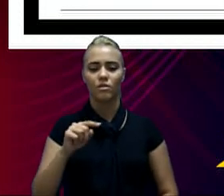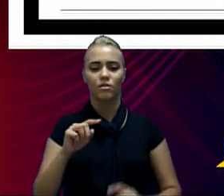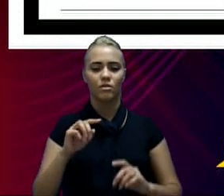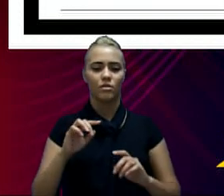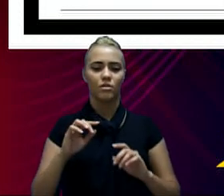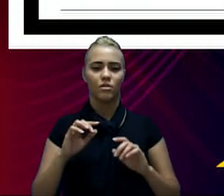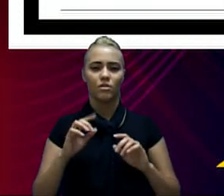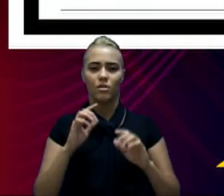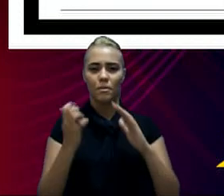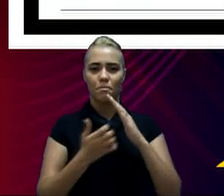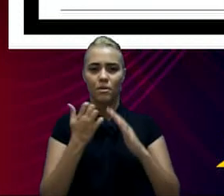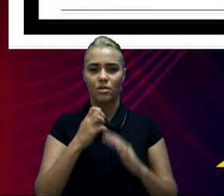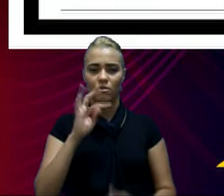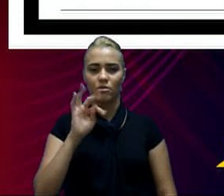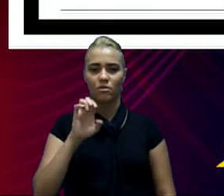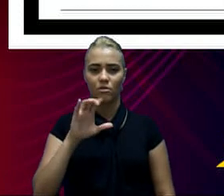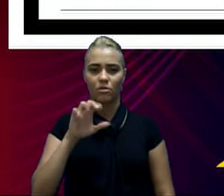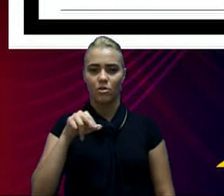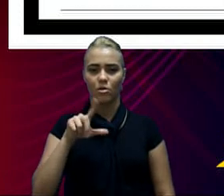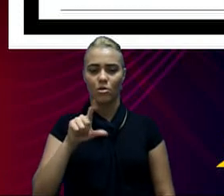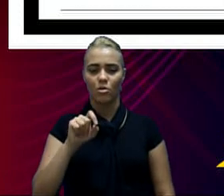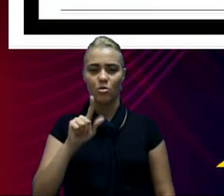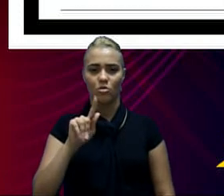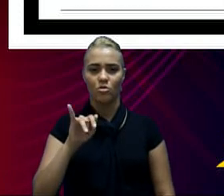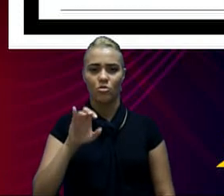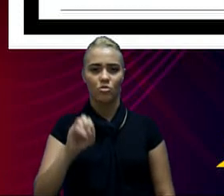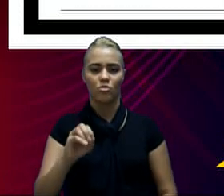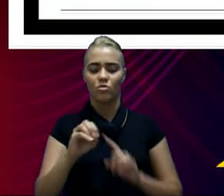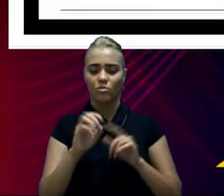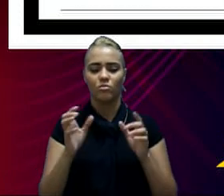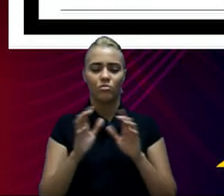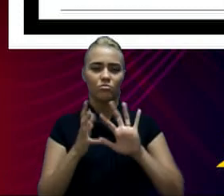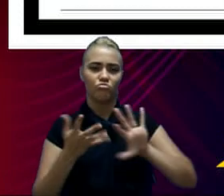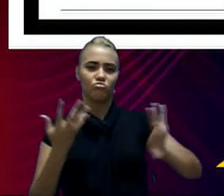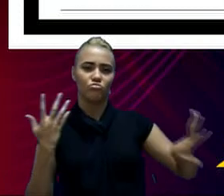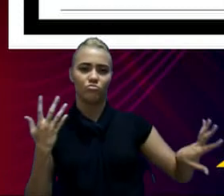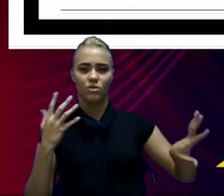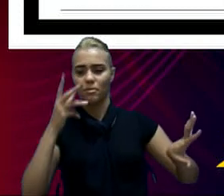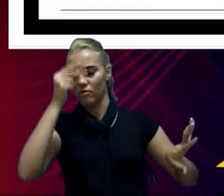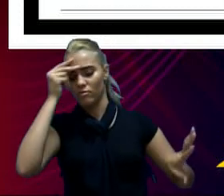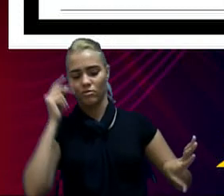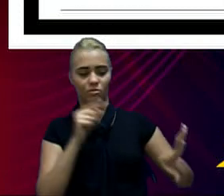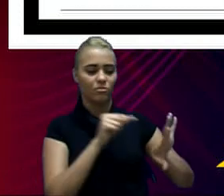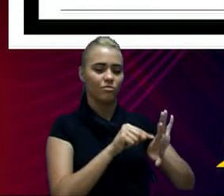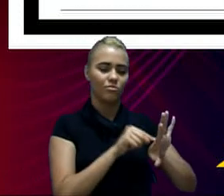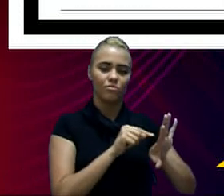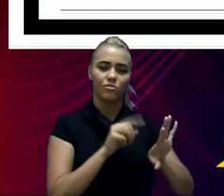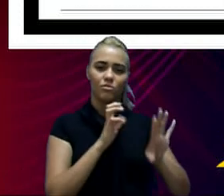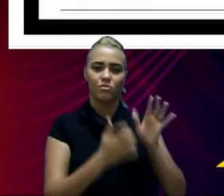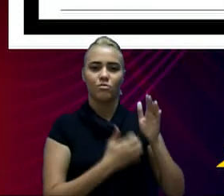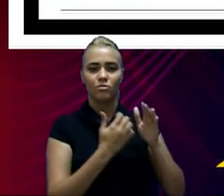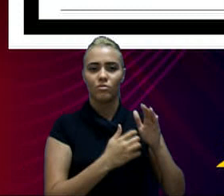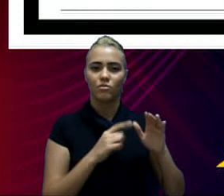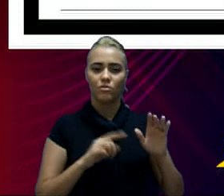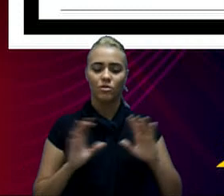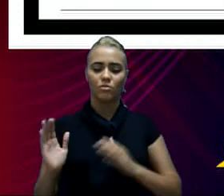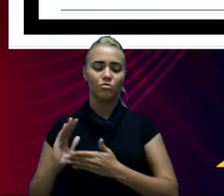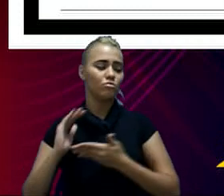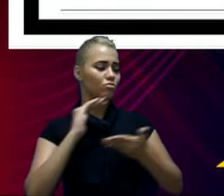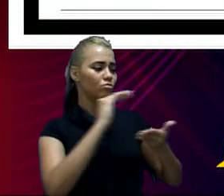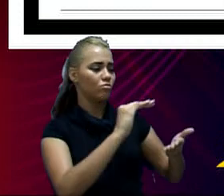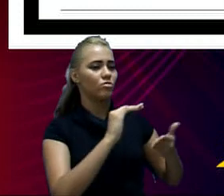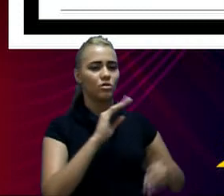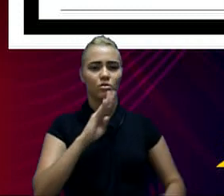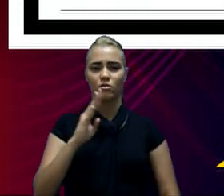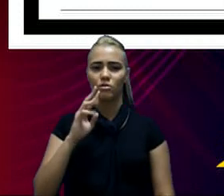é uma empresa dependente do município. Nós transferimos, ou seja, a administração anterior transferiu R$ 4